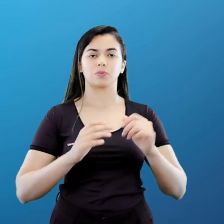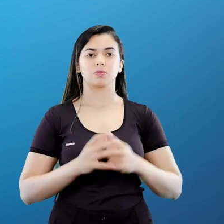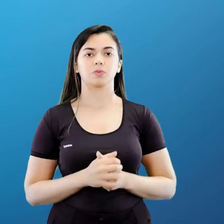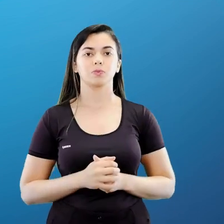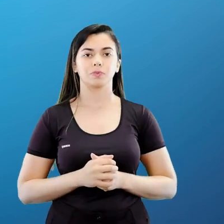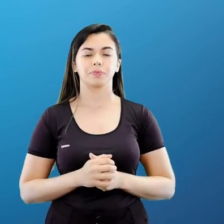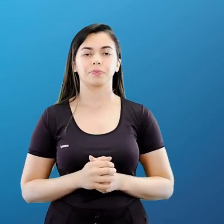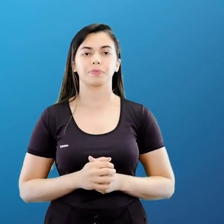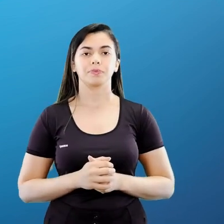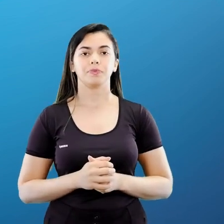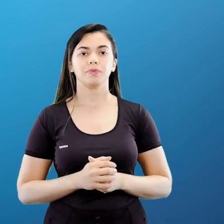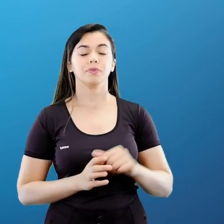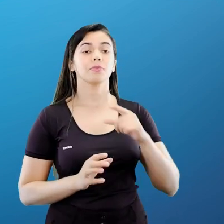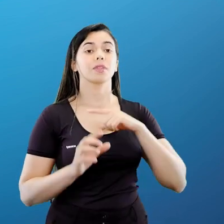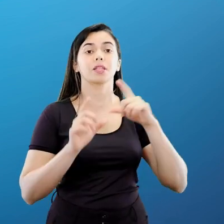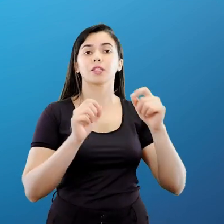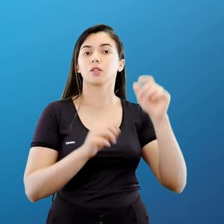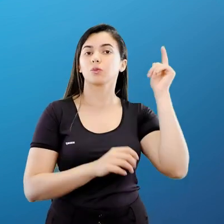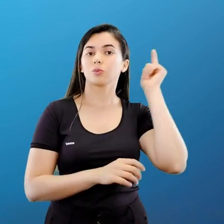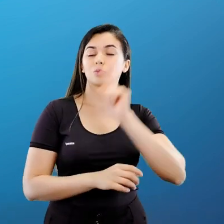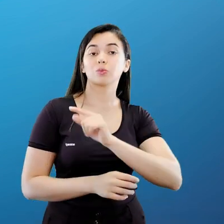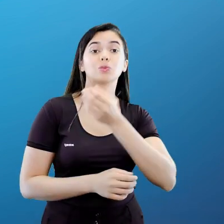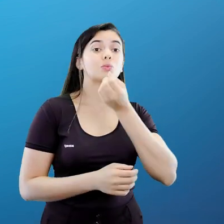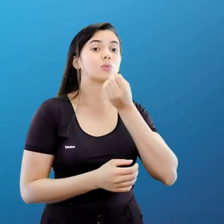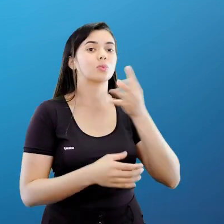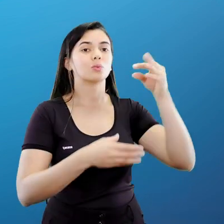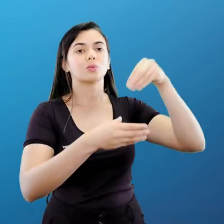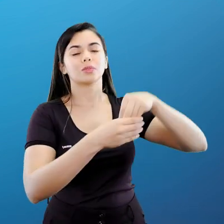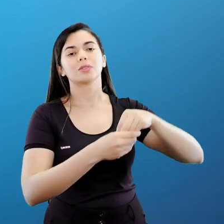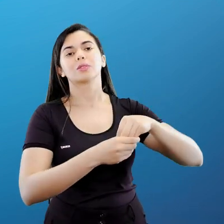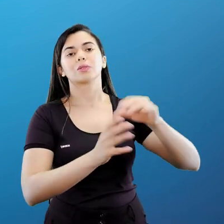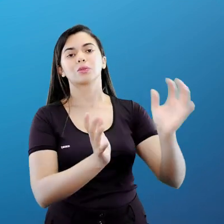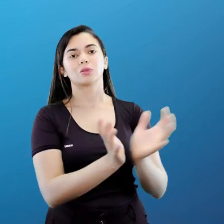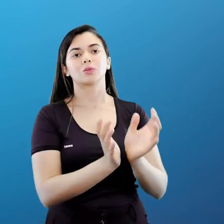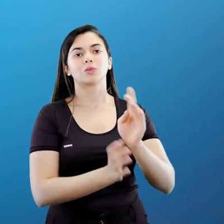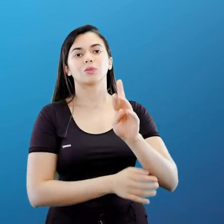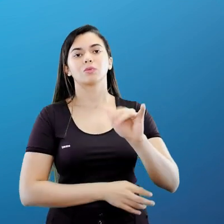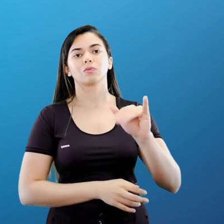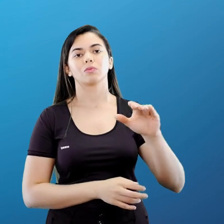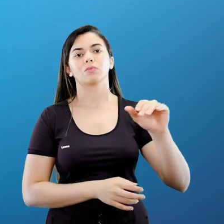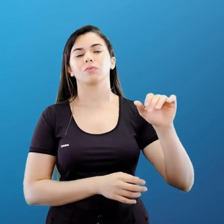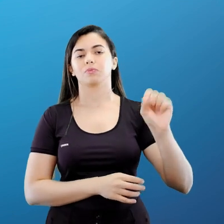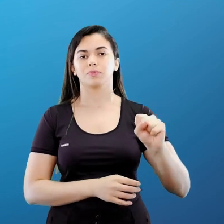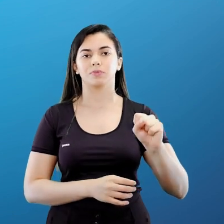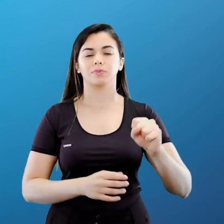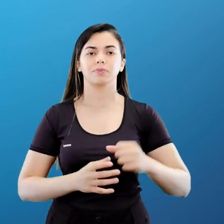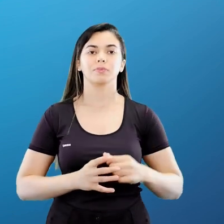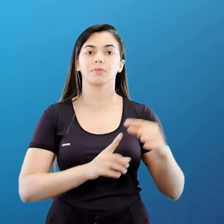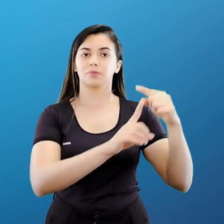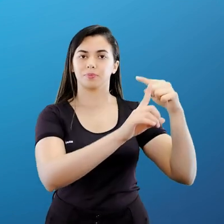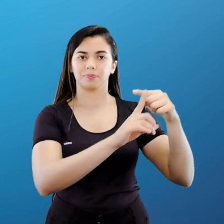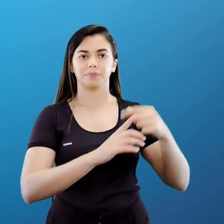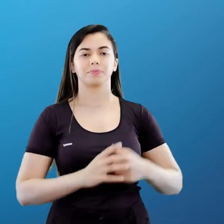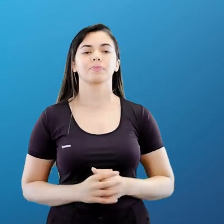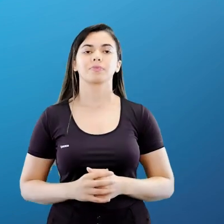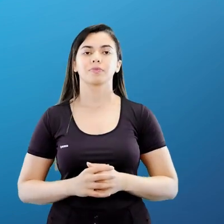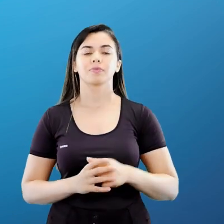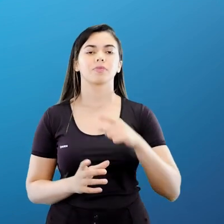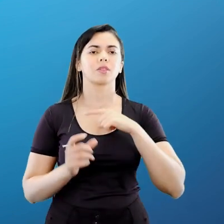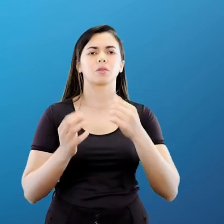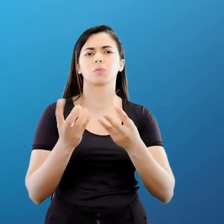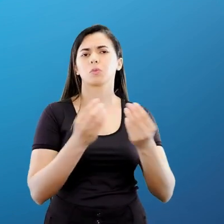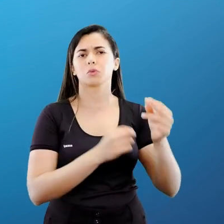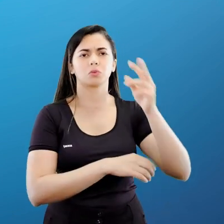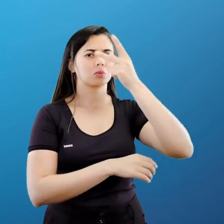um excelente ganho pra quem fazer parte, né, do famoso BRICS Plus. Tem um monte de países querendo